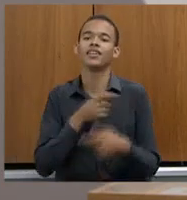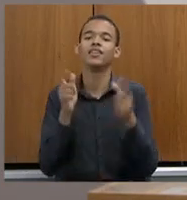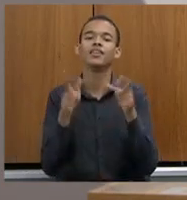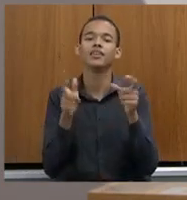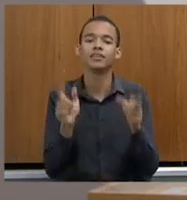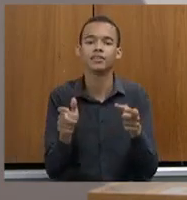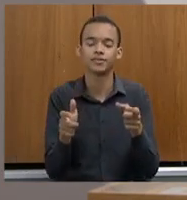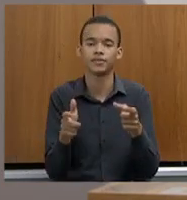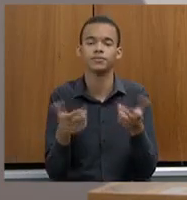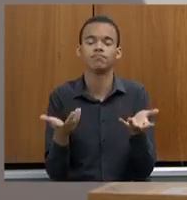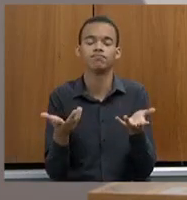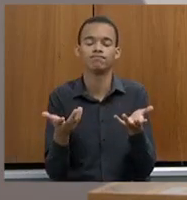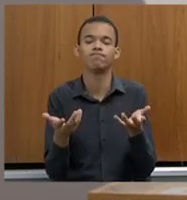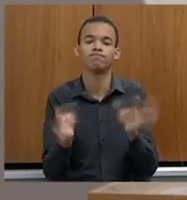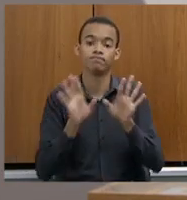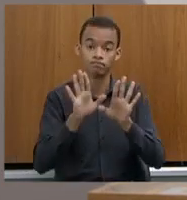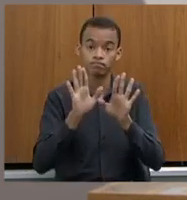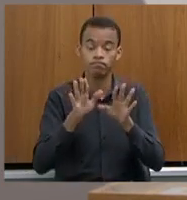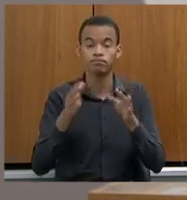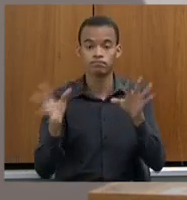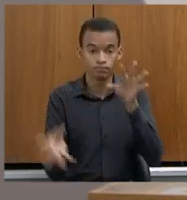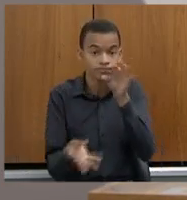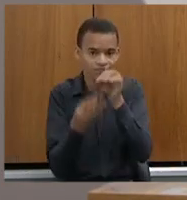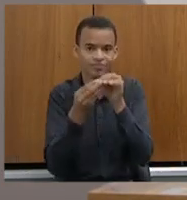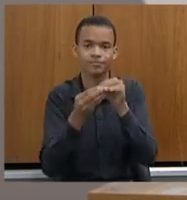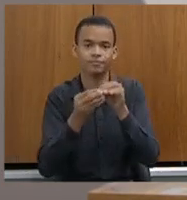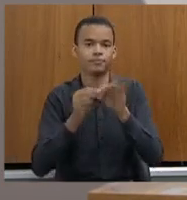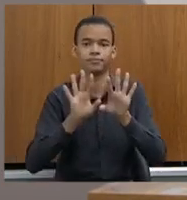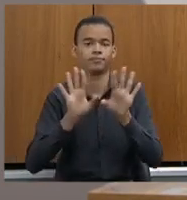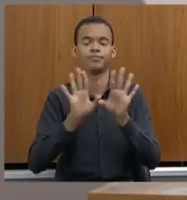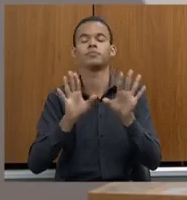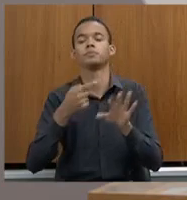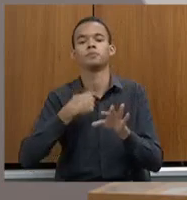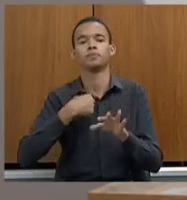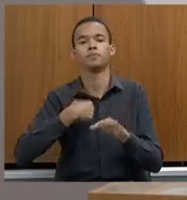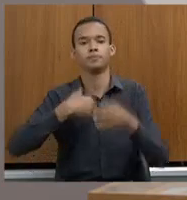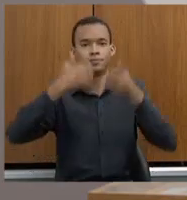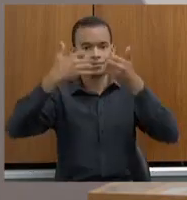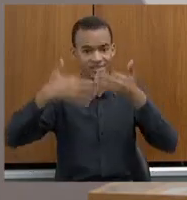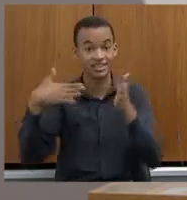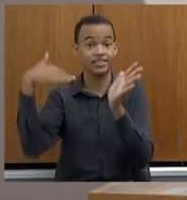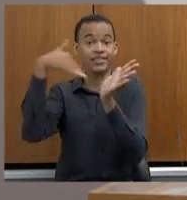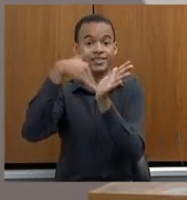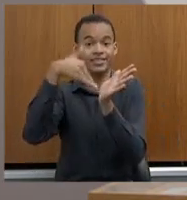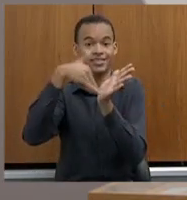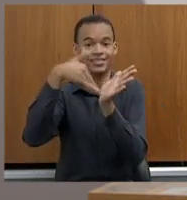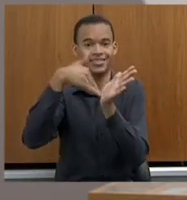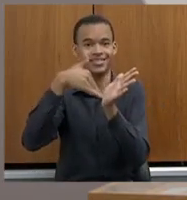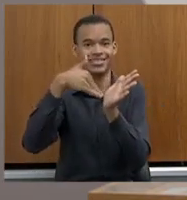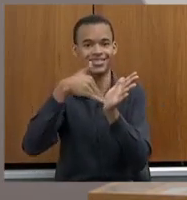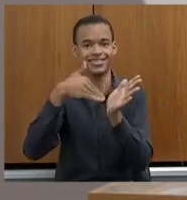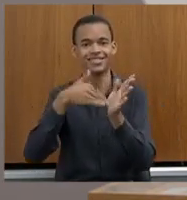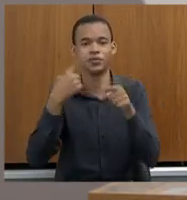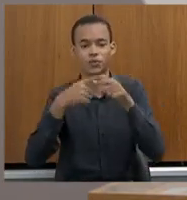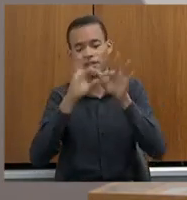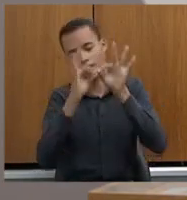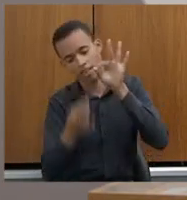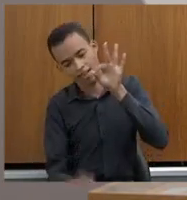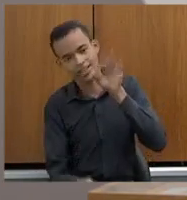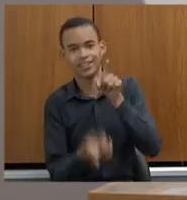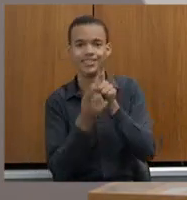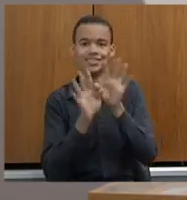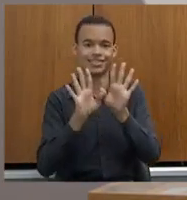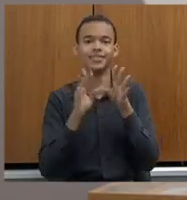autoridade judiciária? Mas, para concluir mesmo, agora em epítome, finalizando, diz que tem mais fenômeno